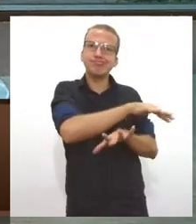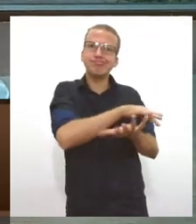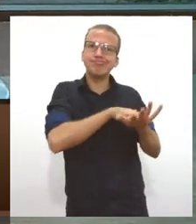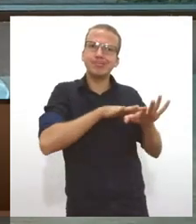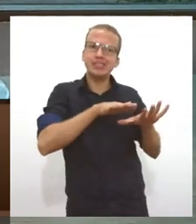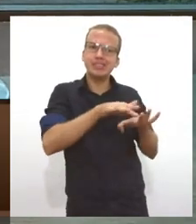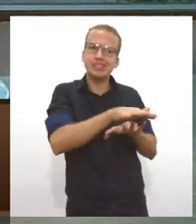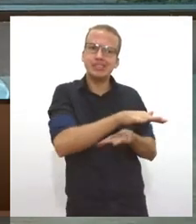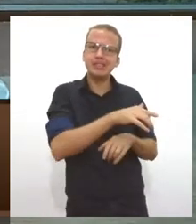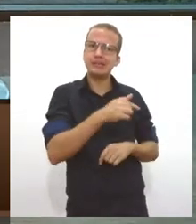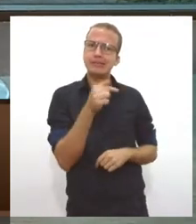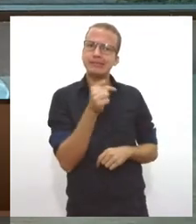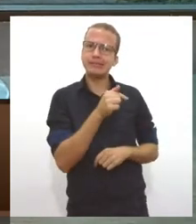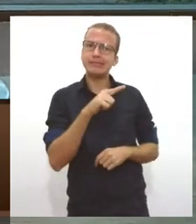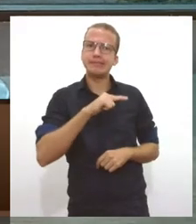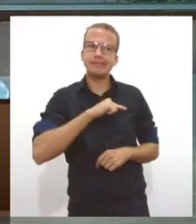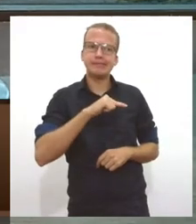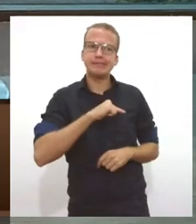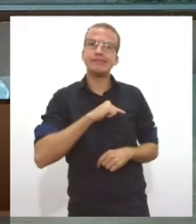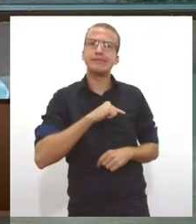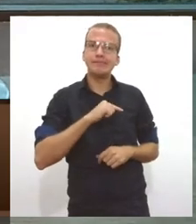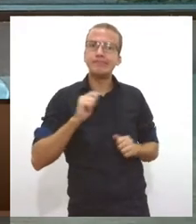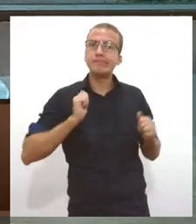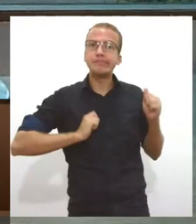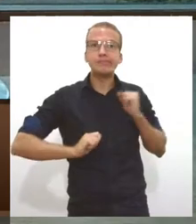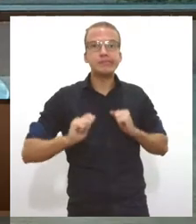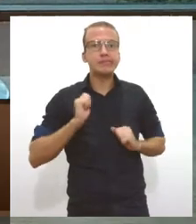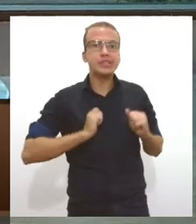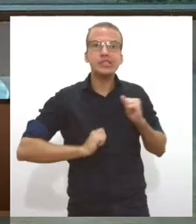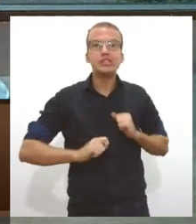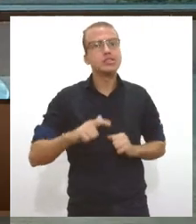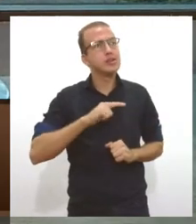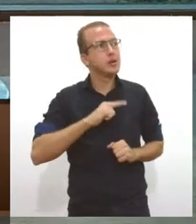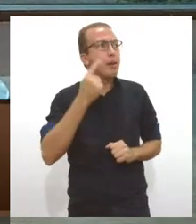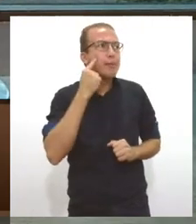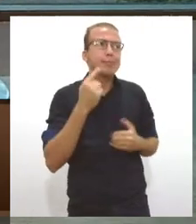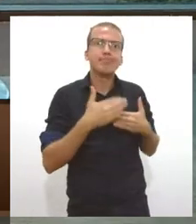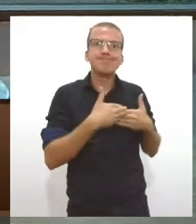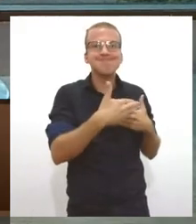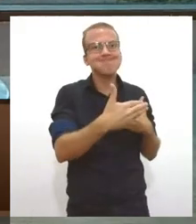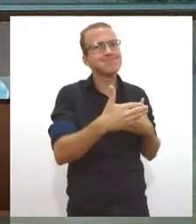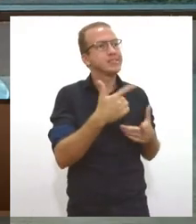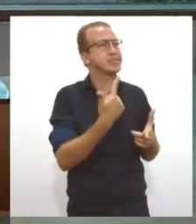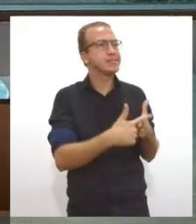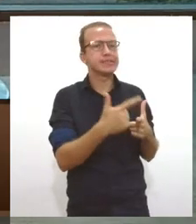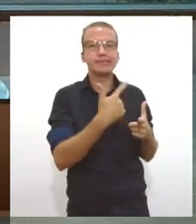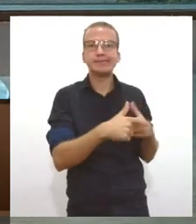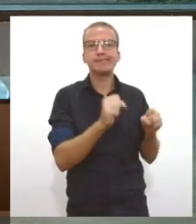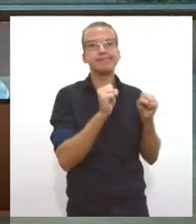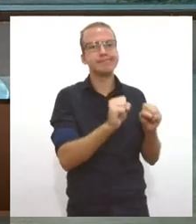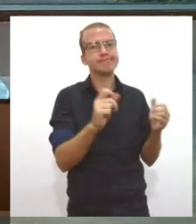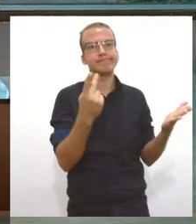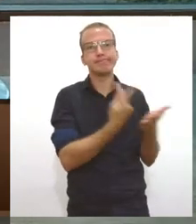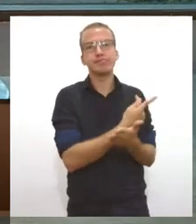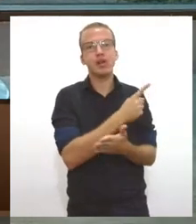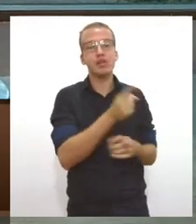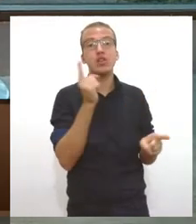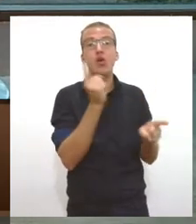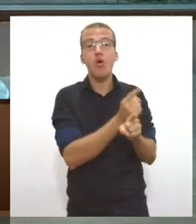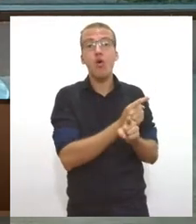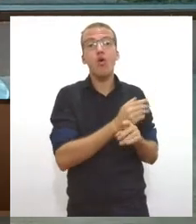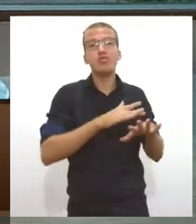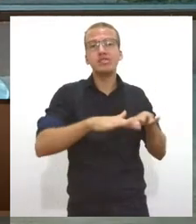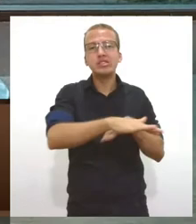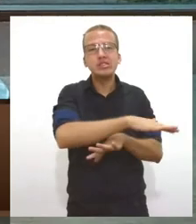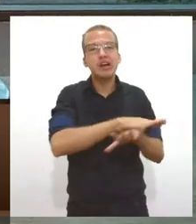realmente, que a gente fica angustiado de imaginar o que é que vai vir depois dali, daqueles encontros ali, daqueles jovens quando chegam em casa com